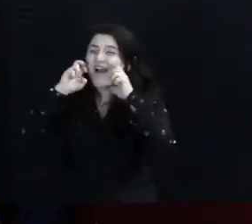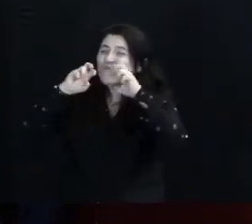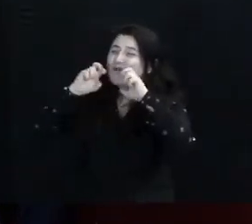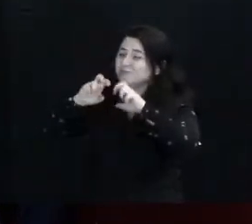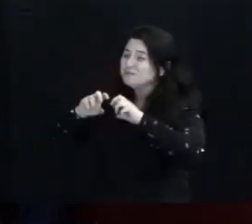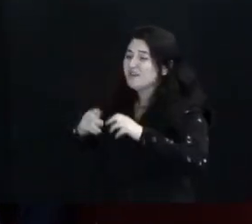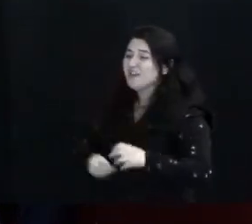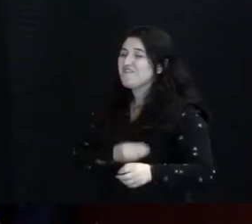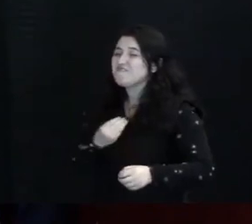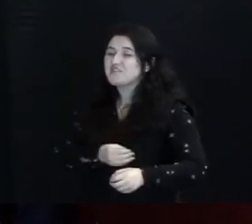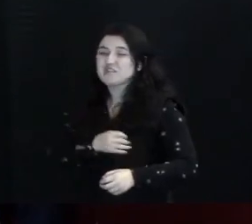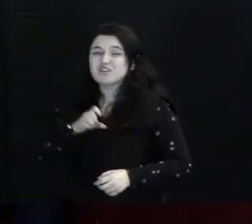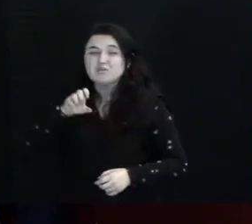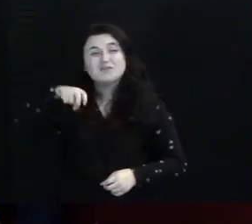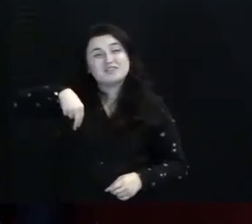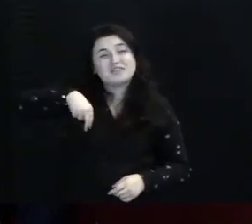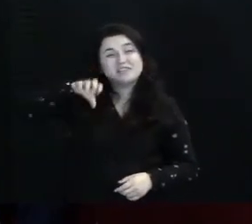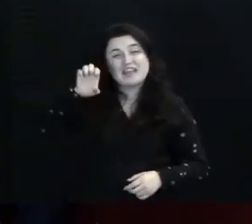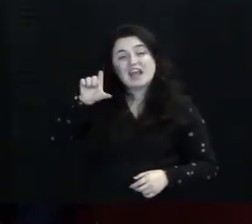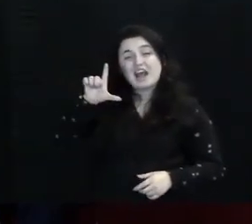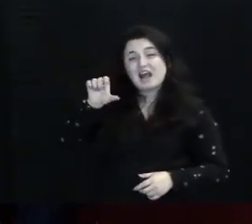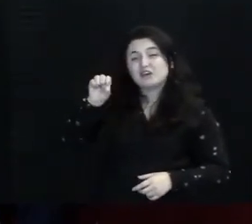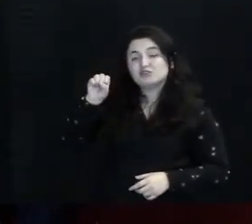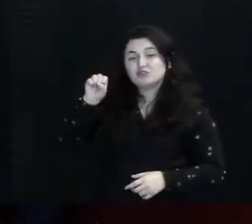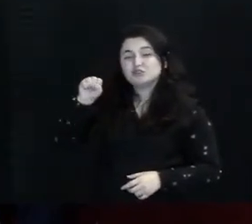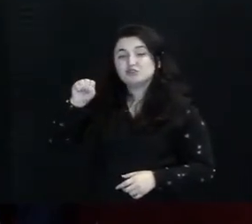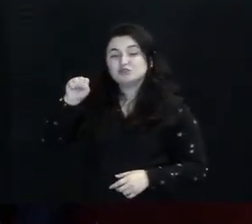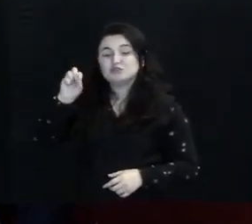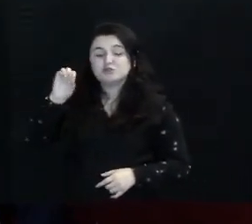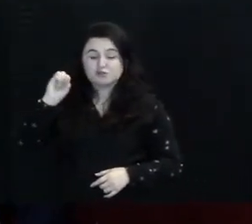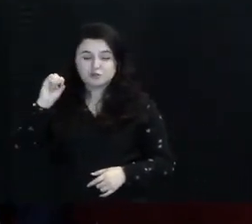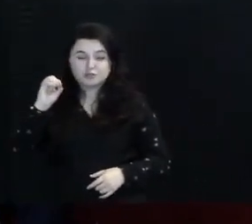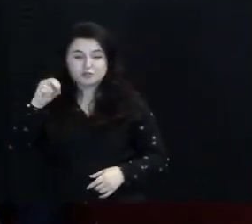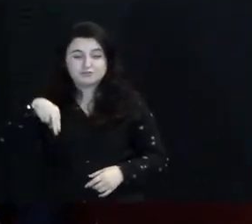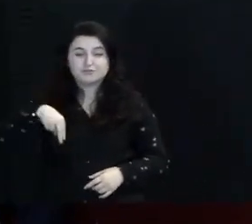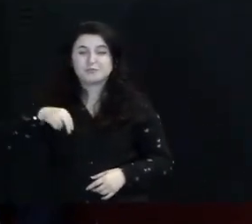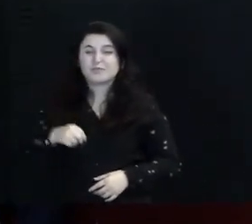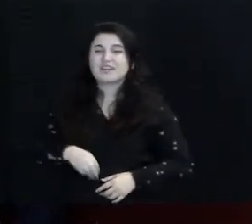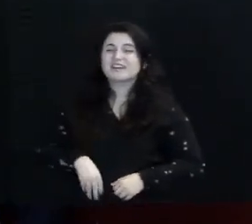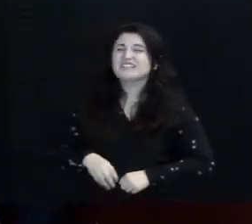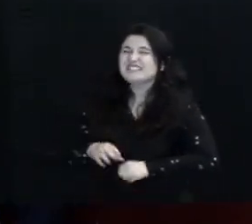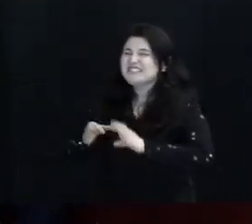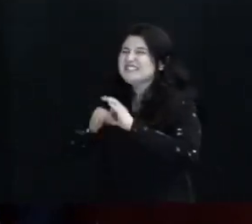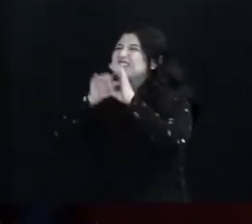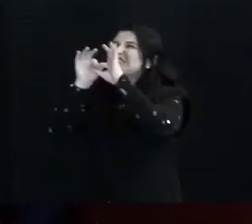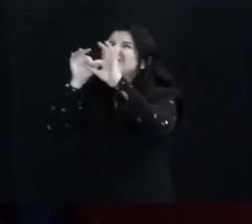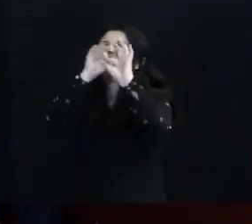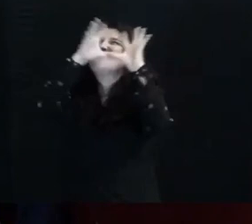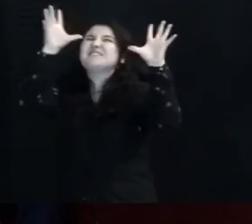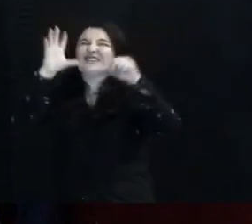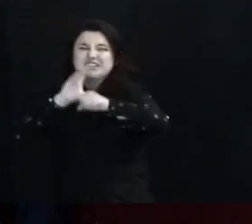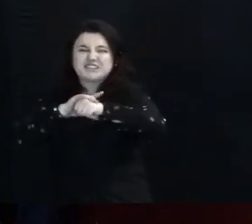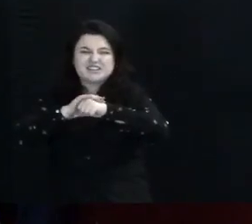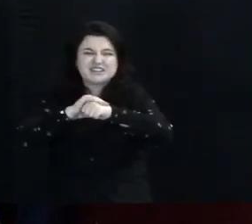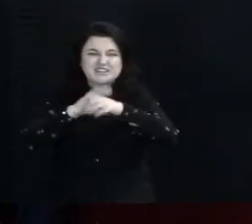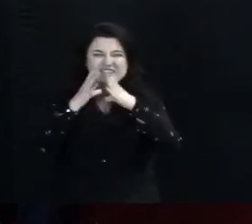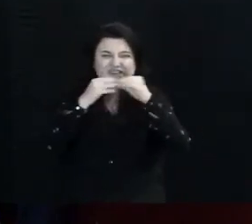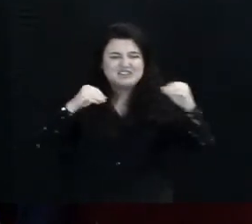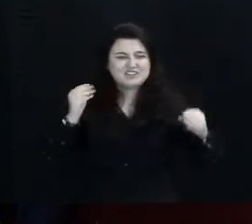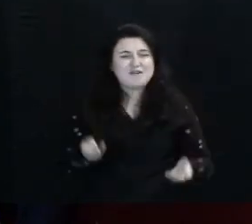Libertação, cura interior Pelo Adilson Ele pede pelo seu pai, João Vaz Que fará uma